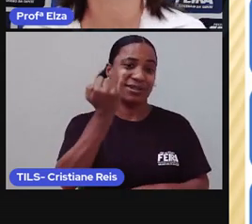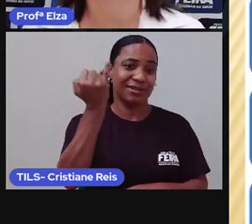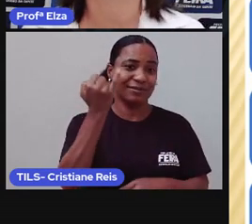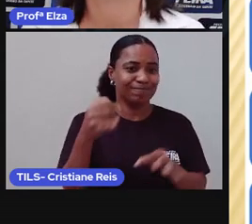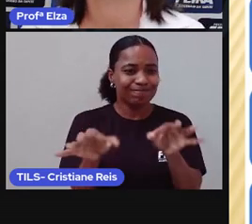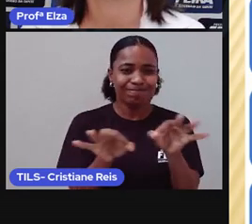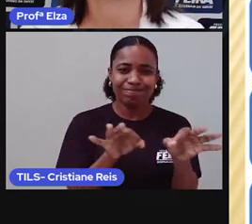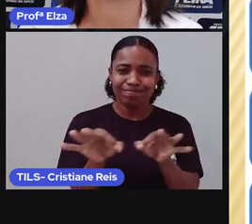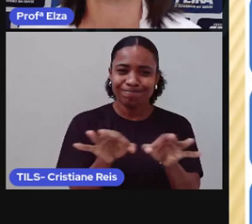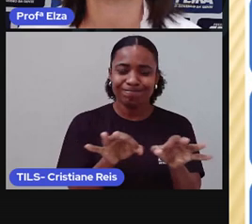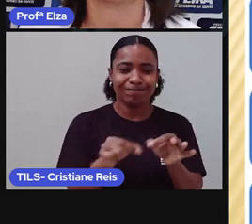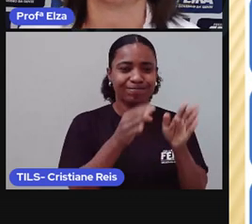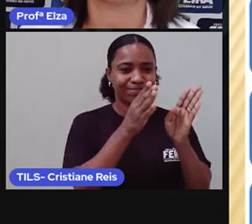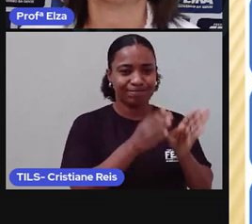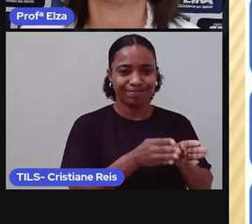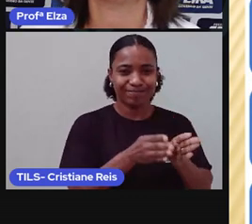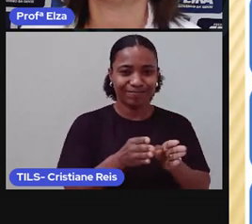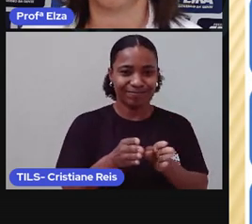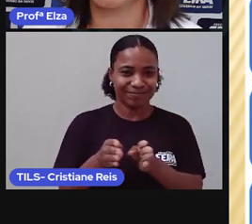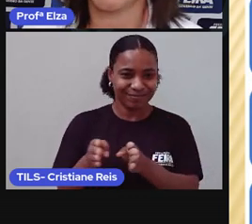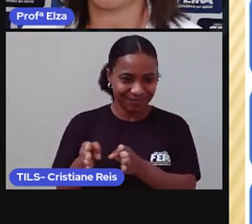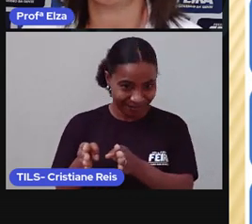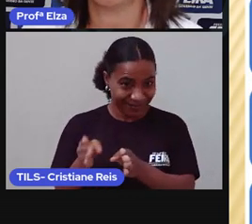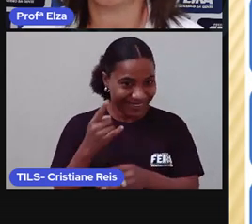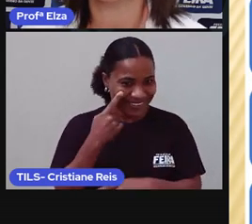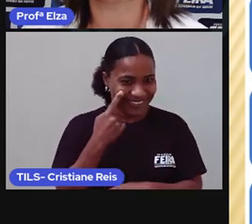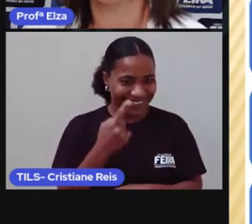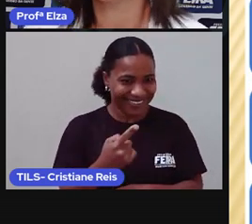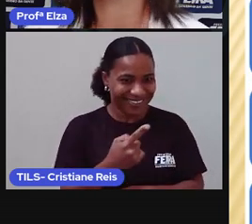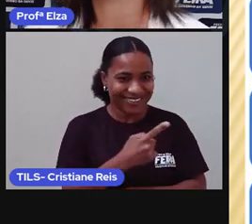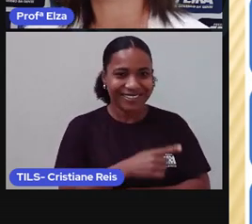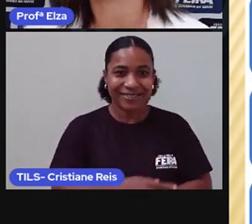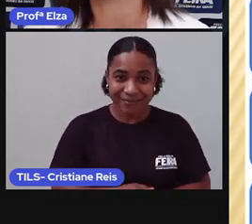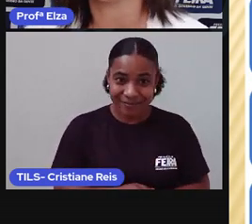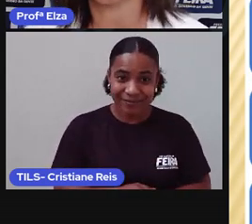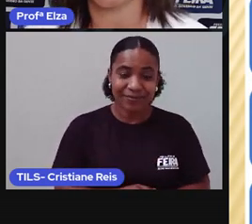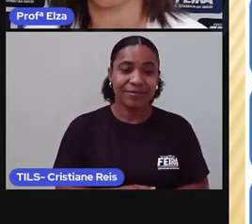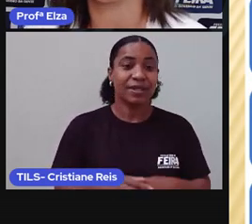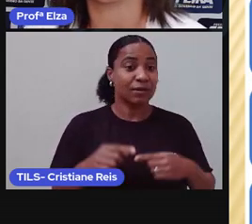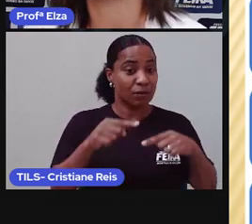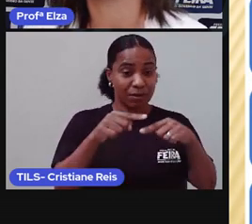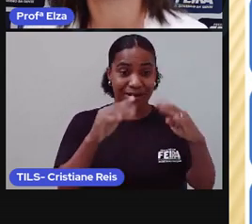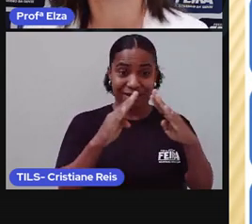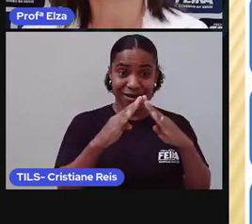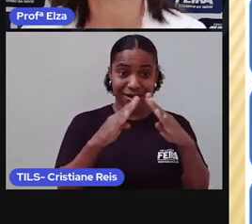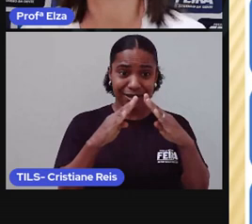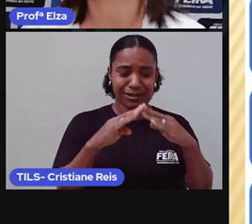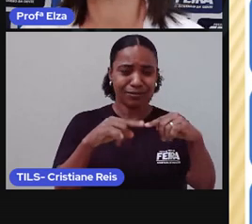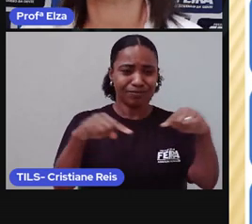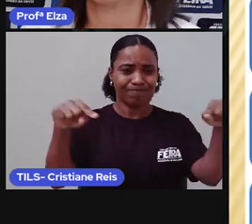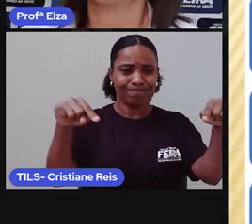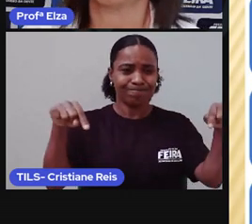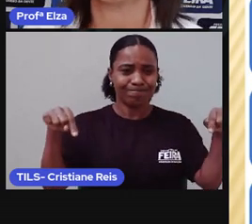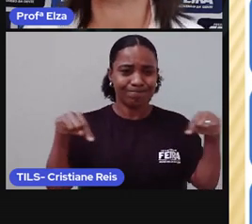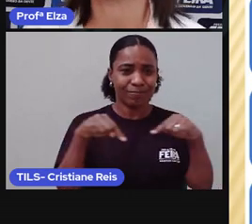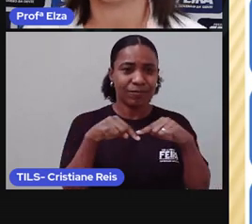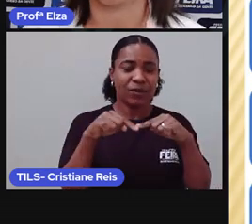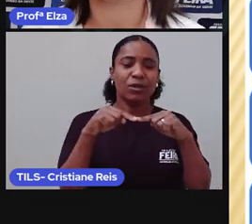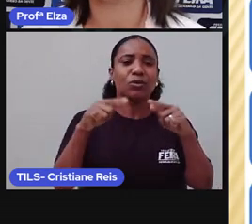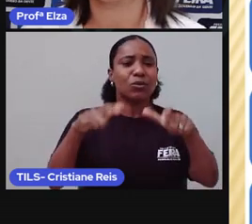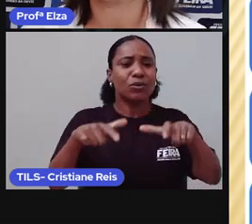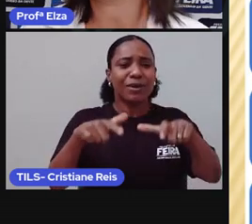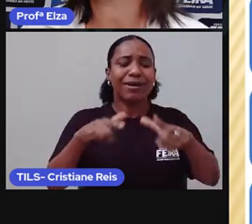organizem para este momento. Vamos lá? Busque na sua casa um local tranquilo para